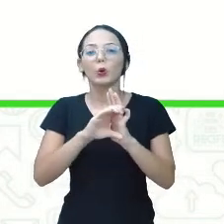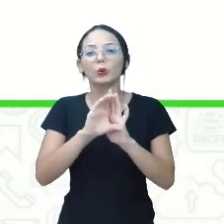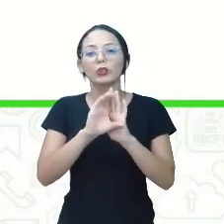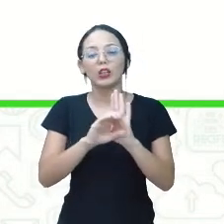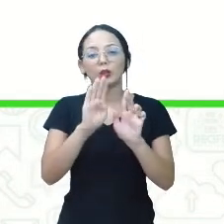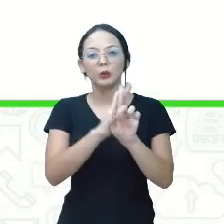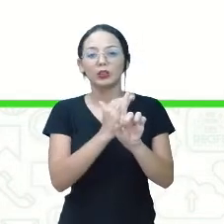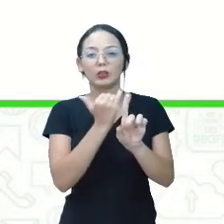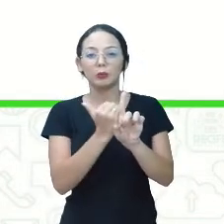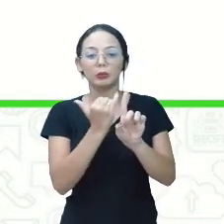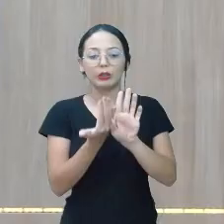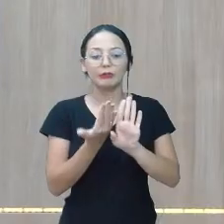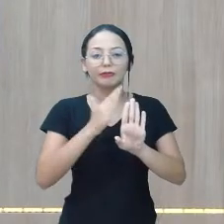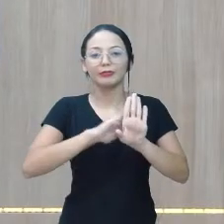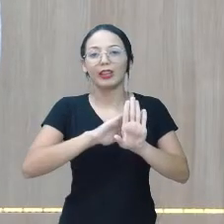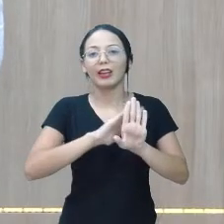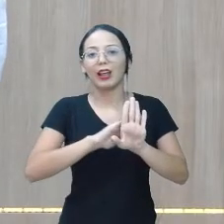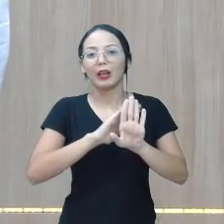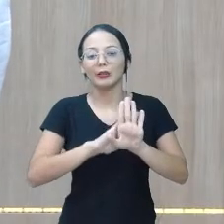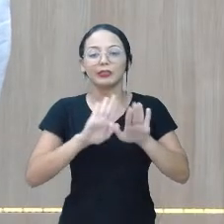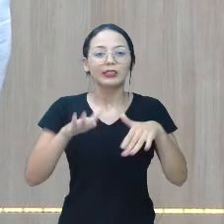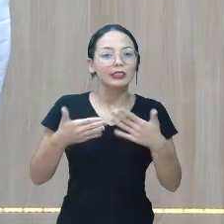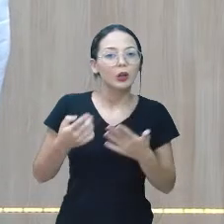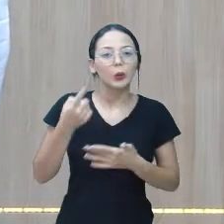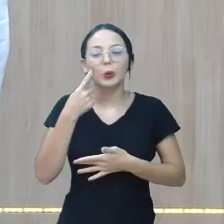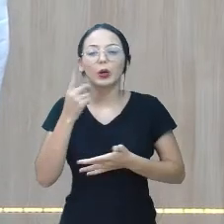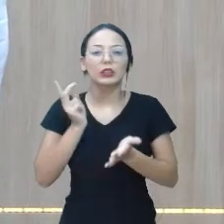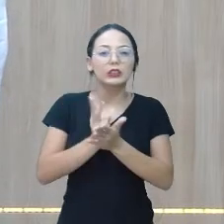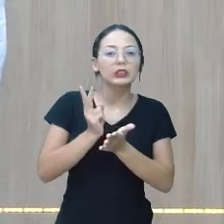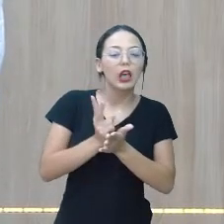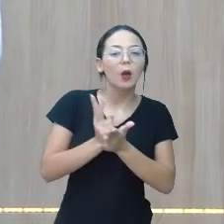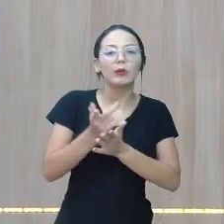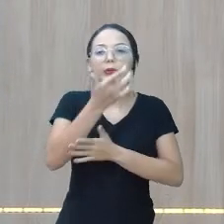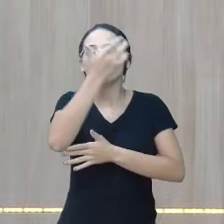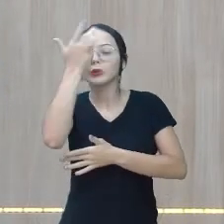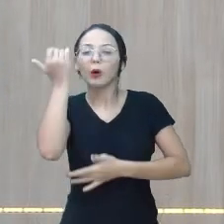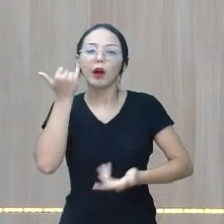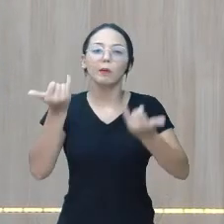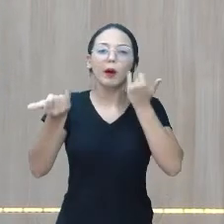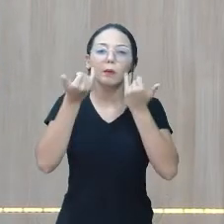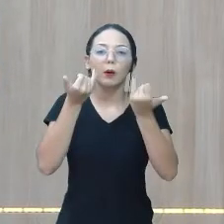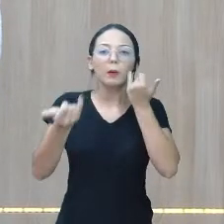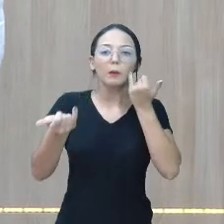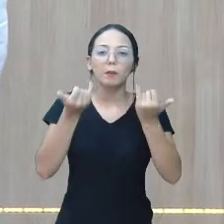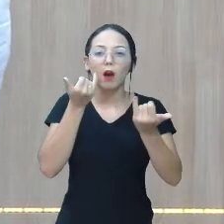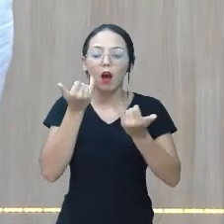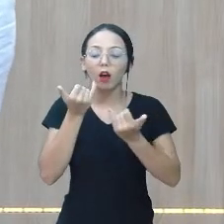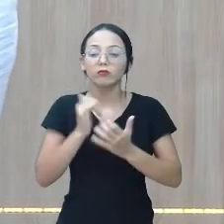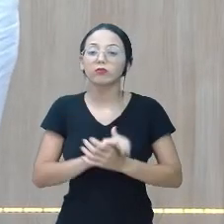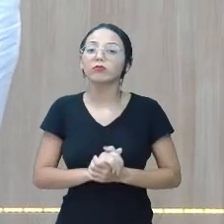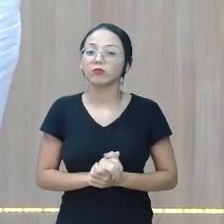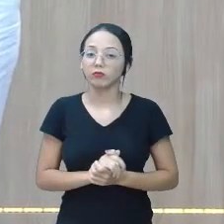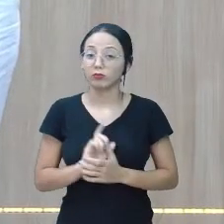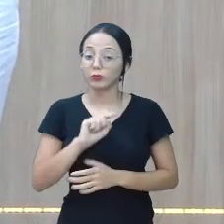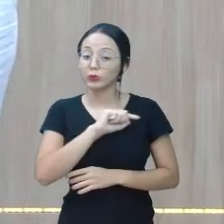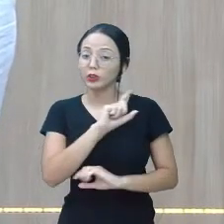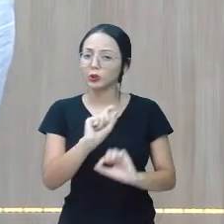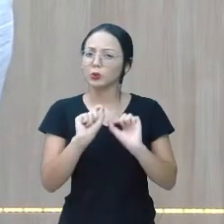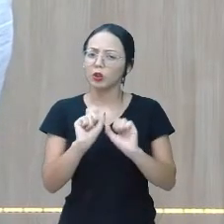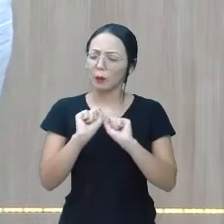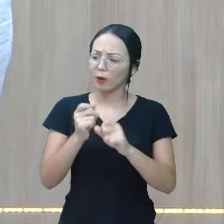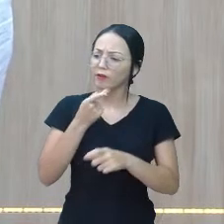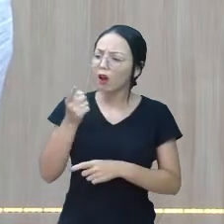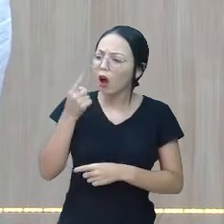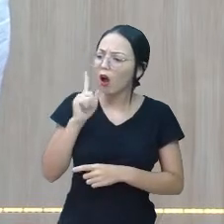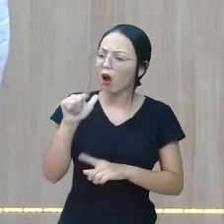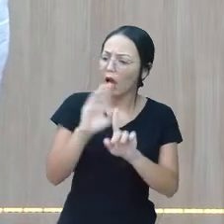bullying indireto. Então, toda vez que você ouvir alguém fazer isso, você pode falar,